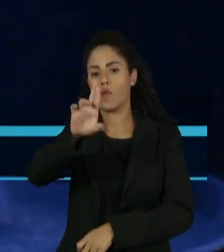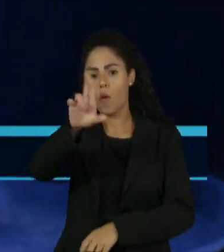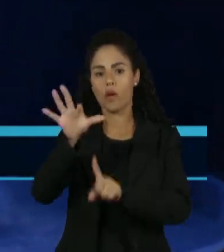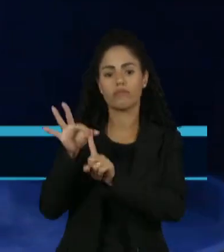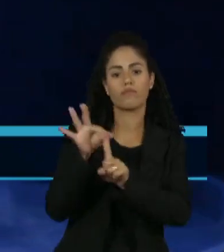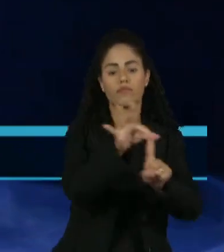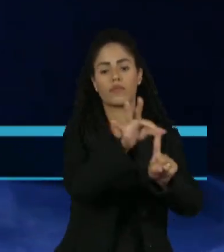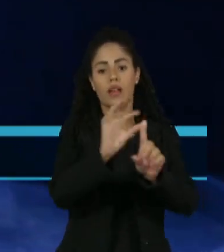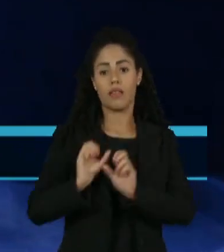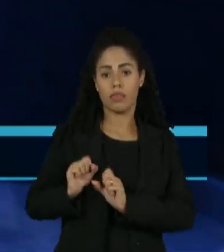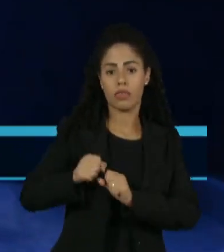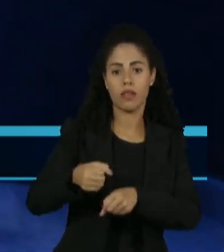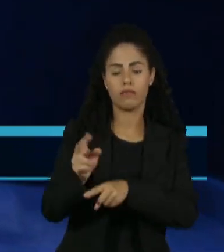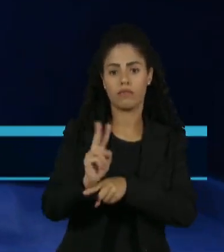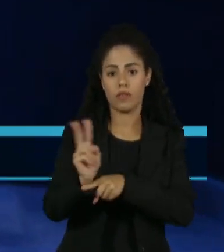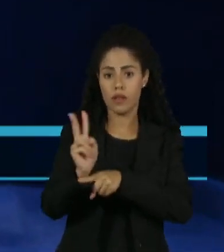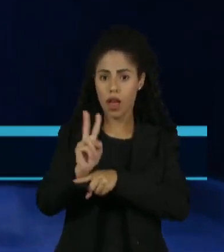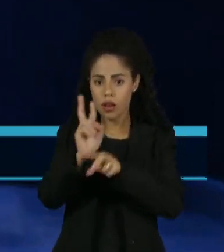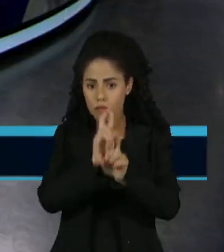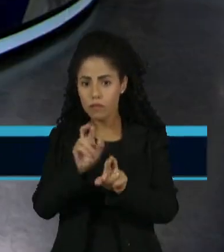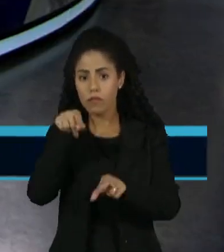para a Defensoria Pública da União.